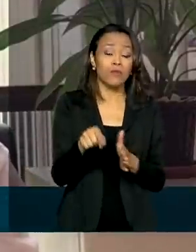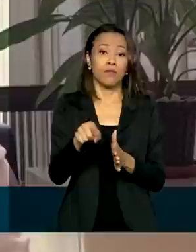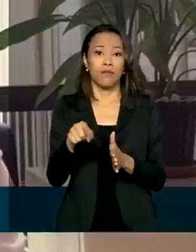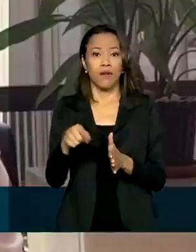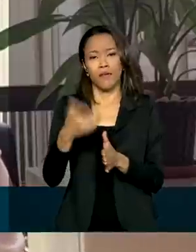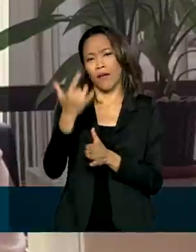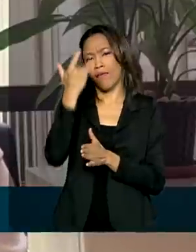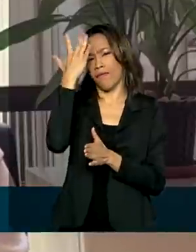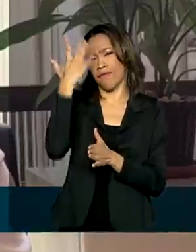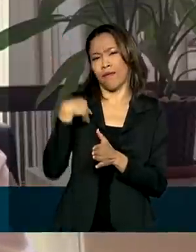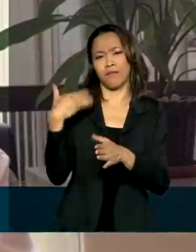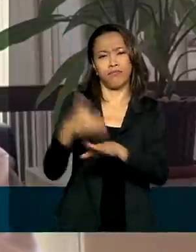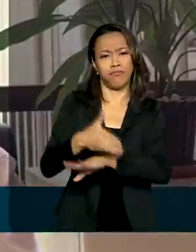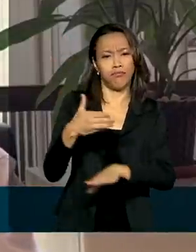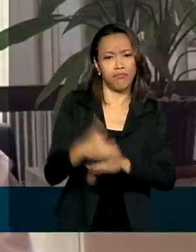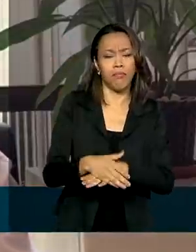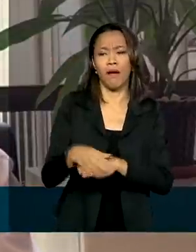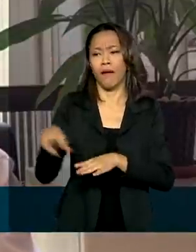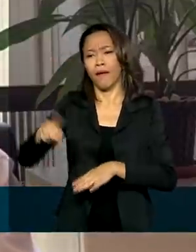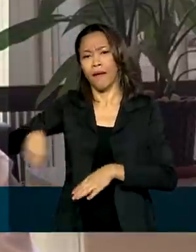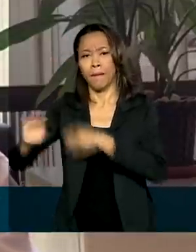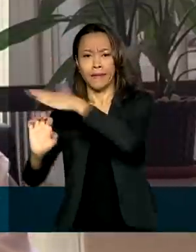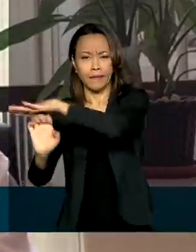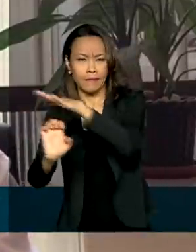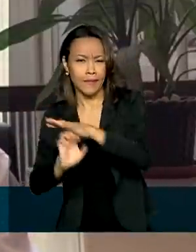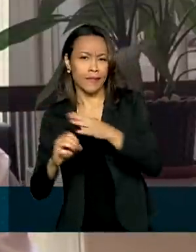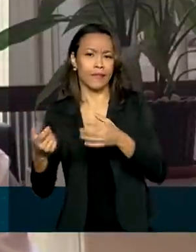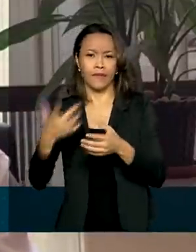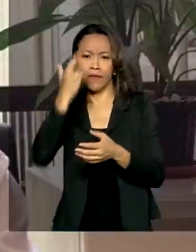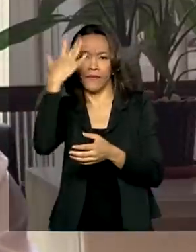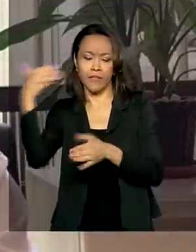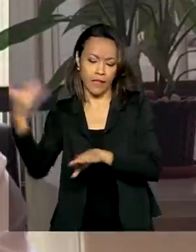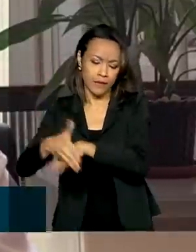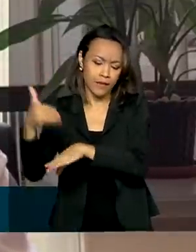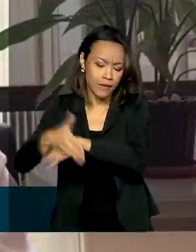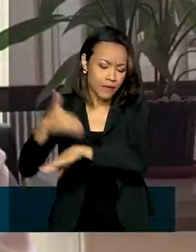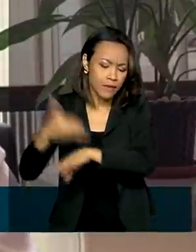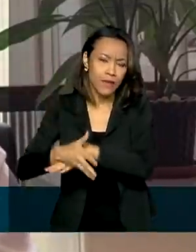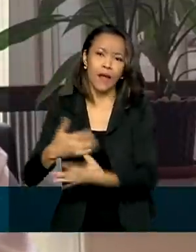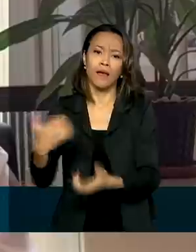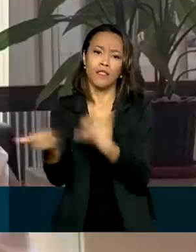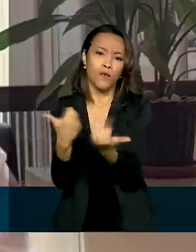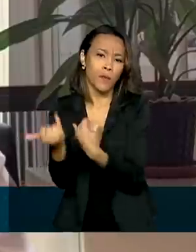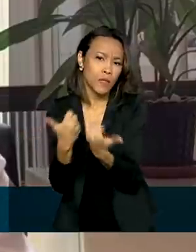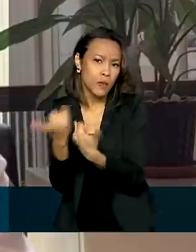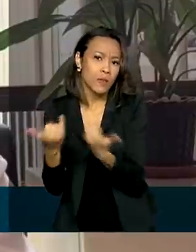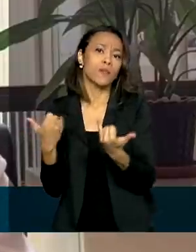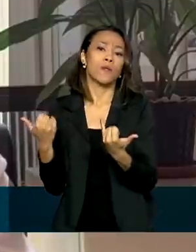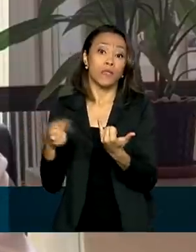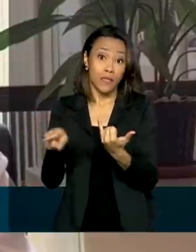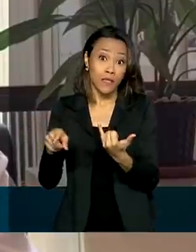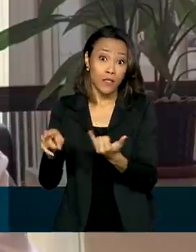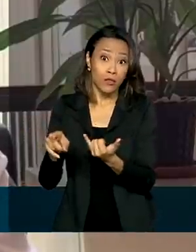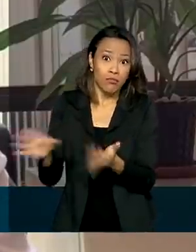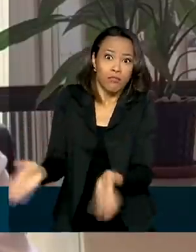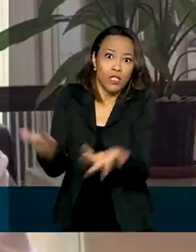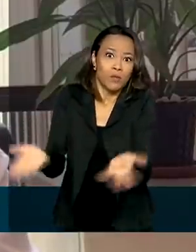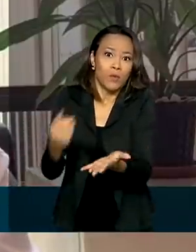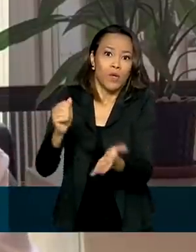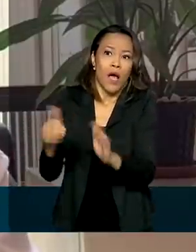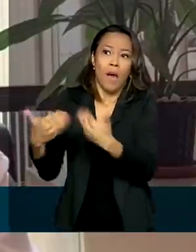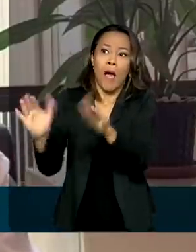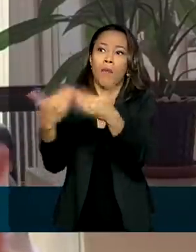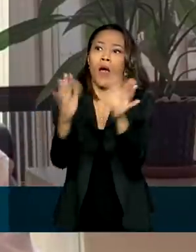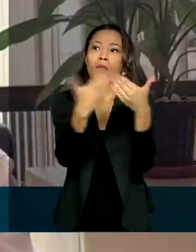para o empregador também. Os registros funcionais ficam mais fáceis, mais ágeis, estimulam a geração de emprego. E você